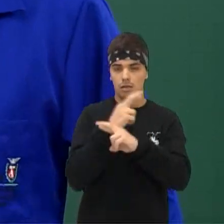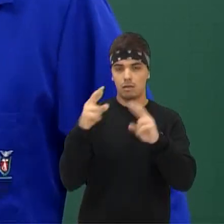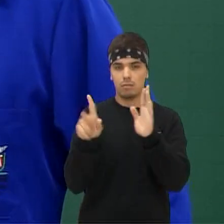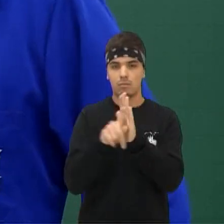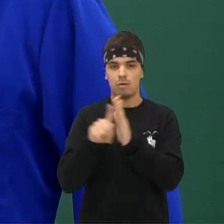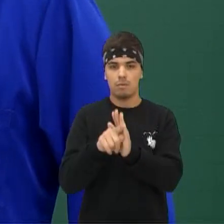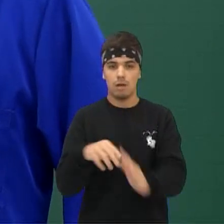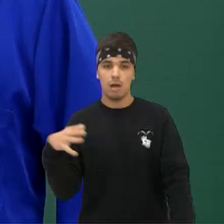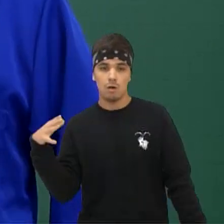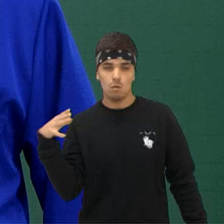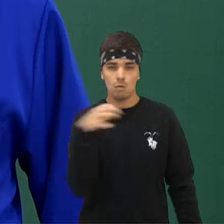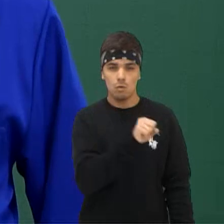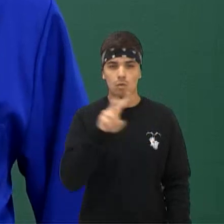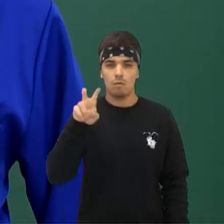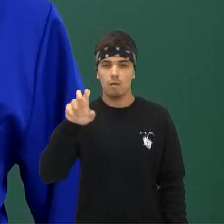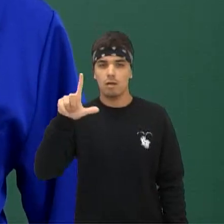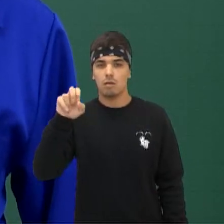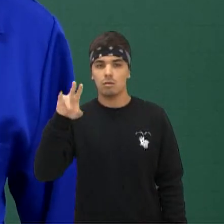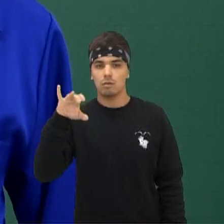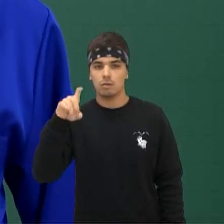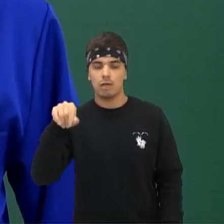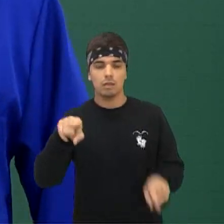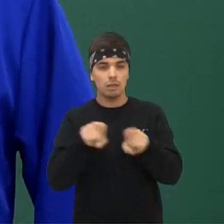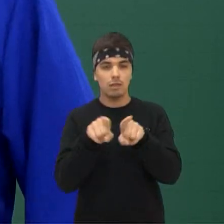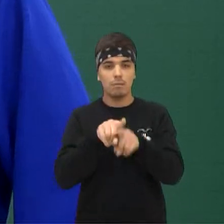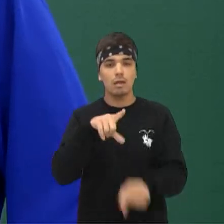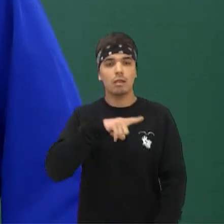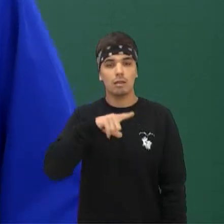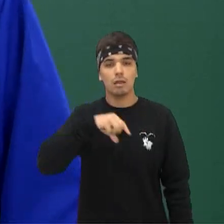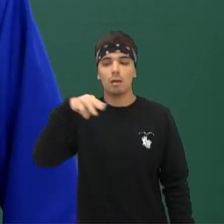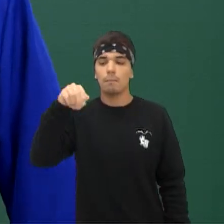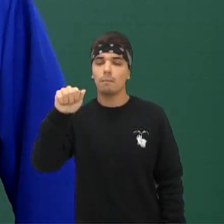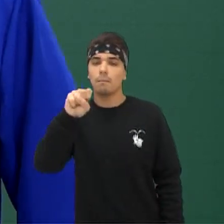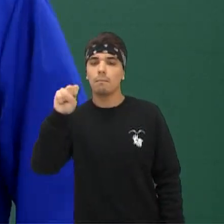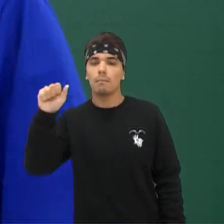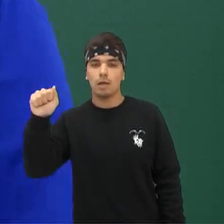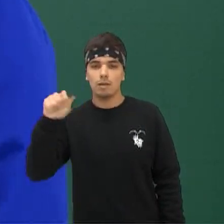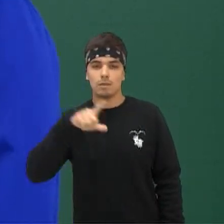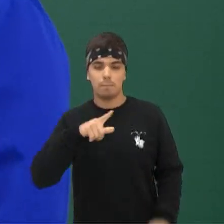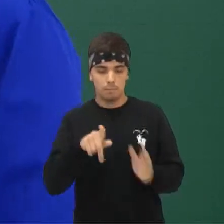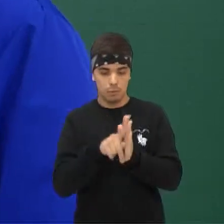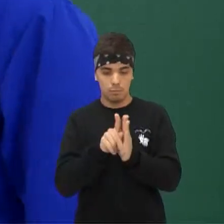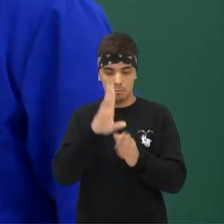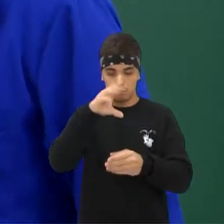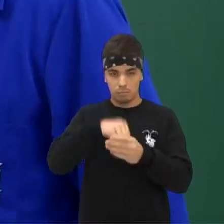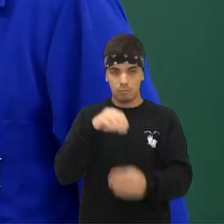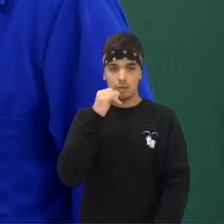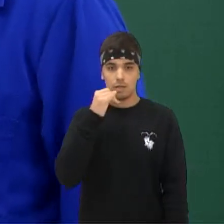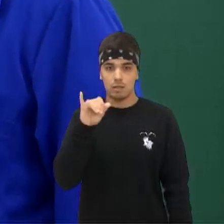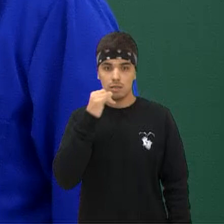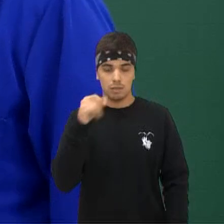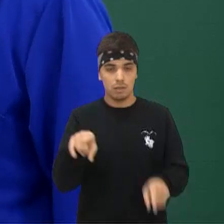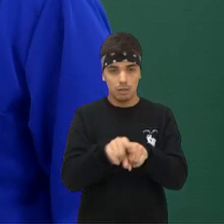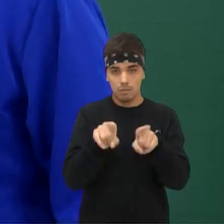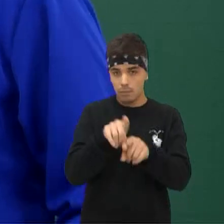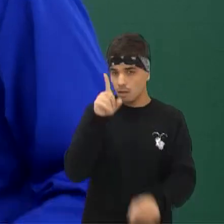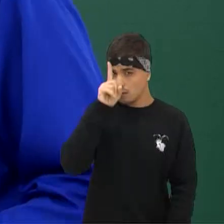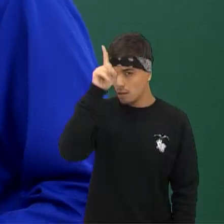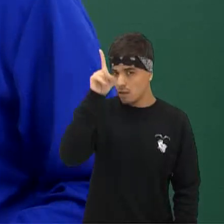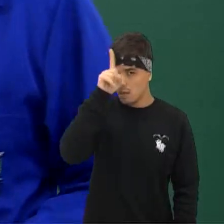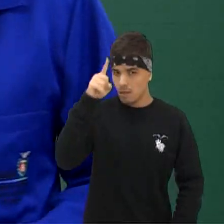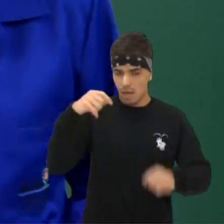velocidade lembrando que temos massa e velocidade ao qual vai compor a energia temos também a ideia da